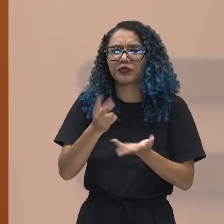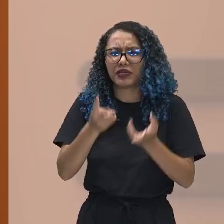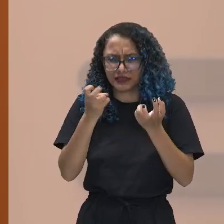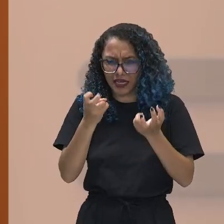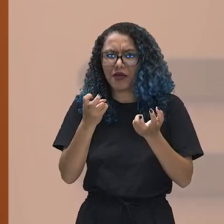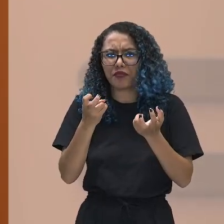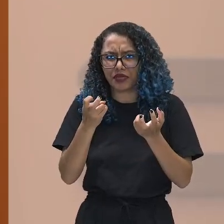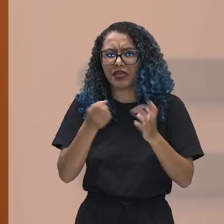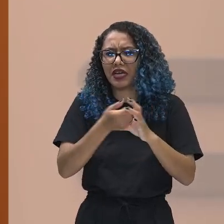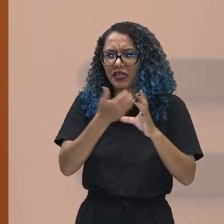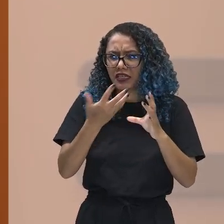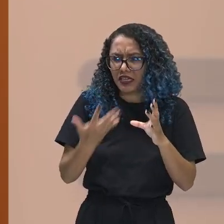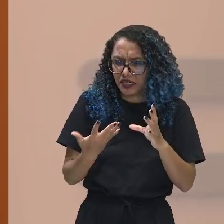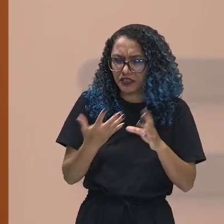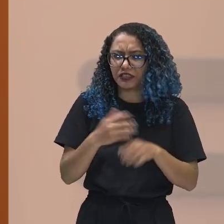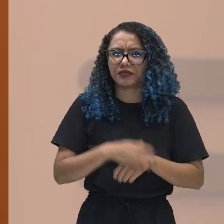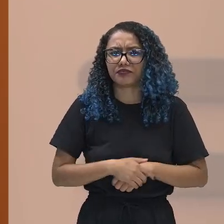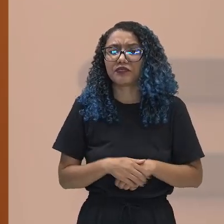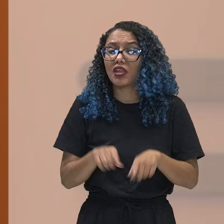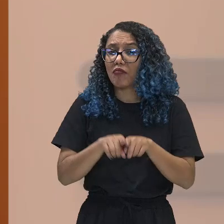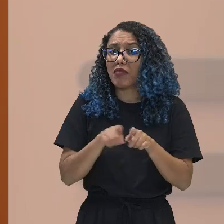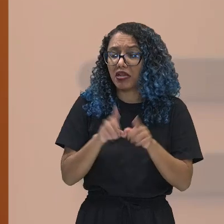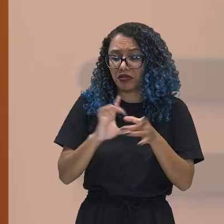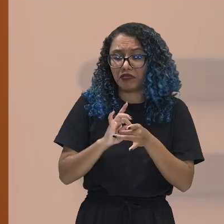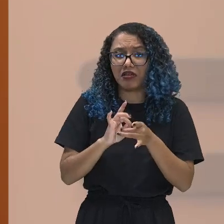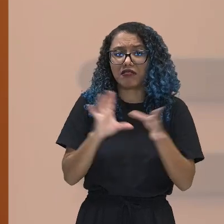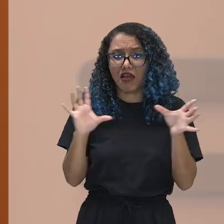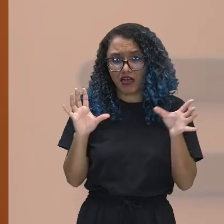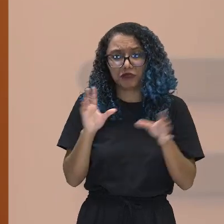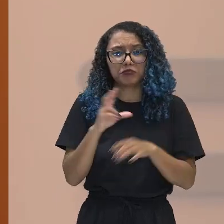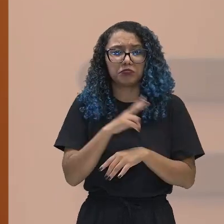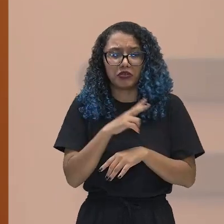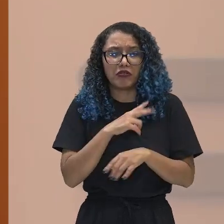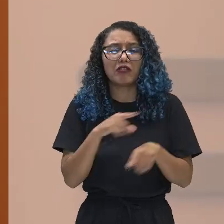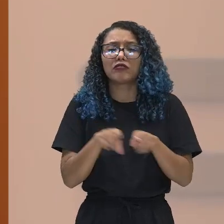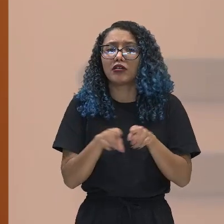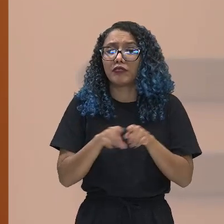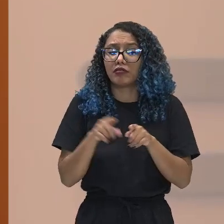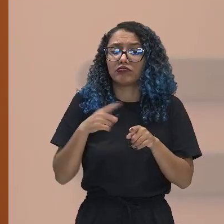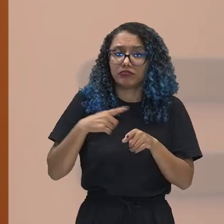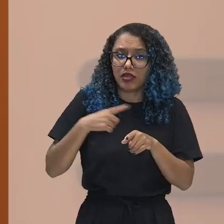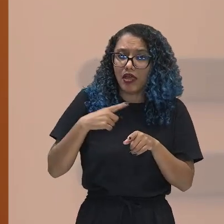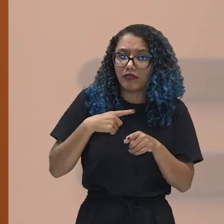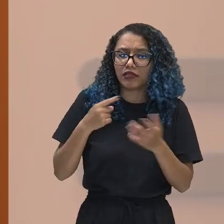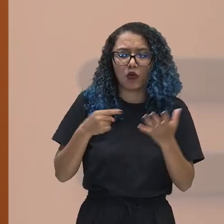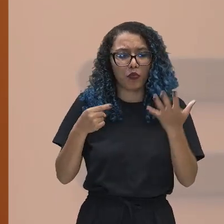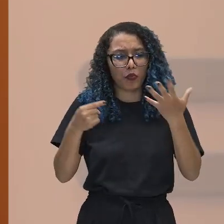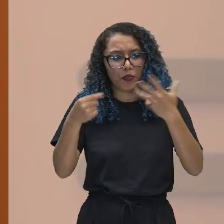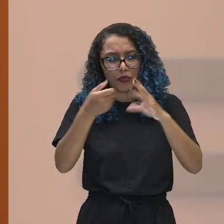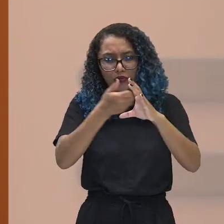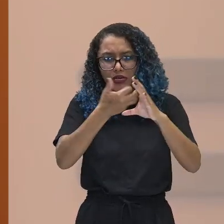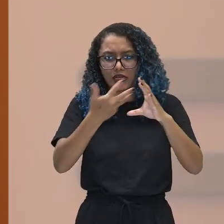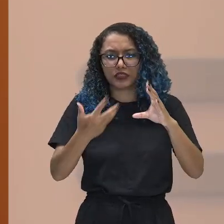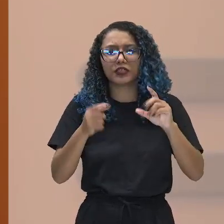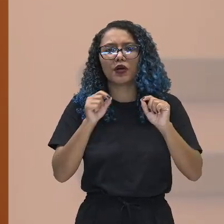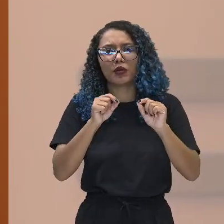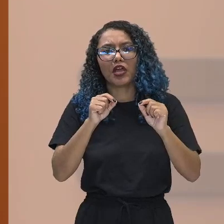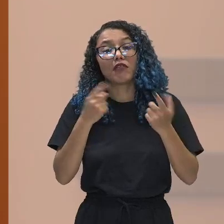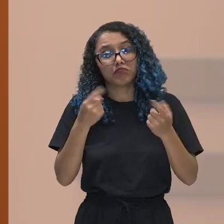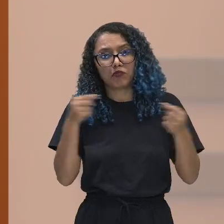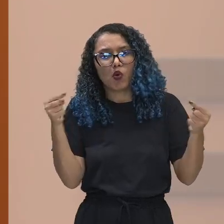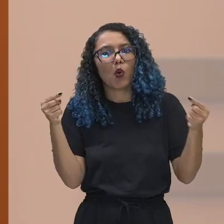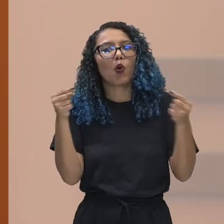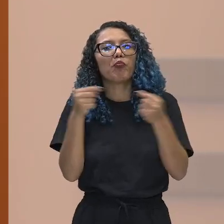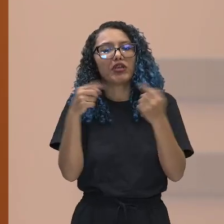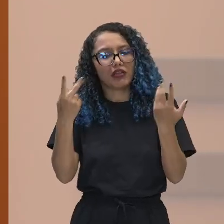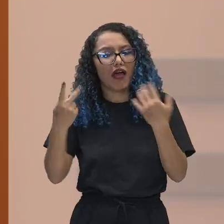existem as liberdades individuais. Então, essas características fazem com que você diga esse país é um país